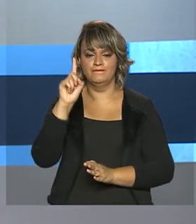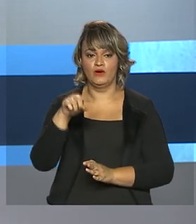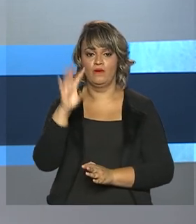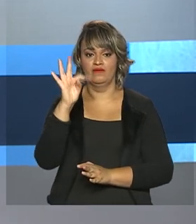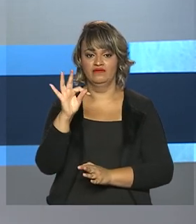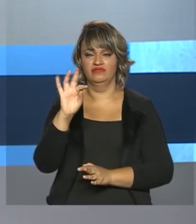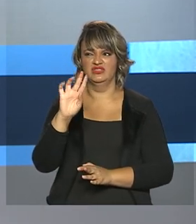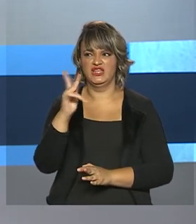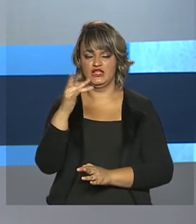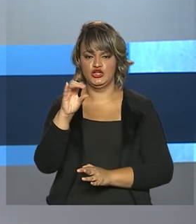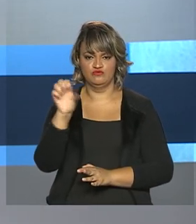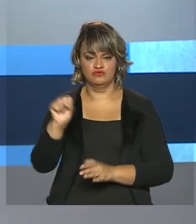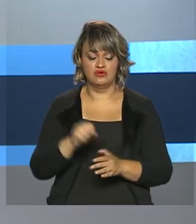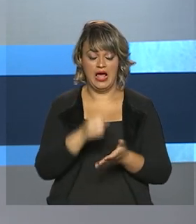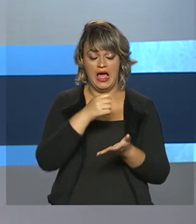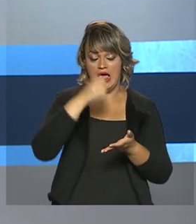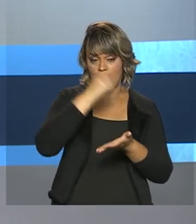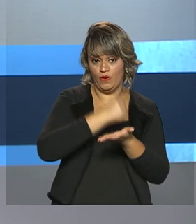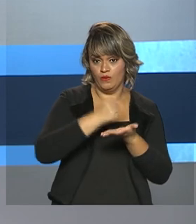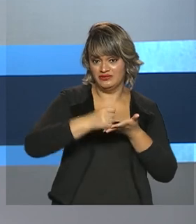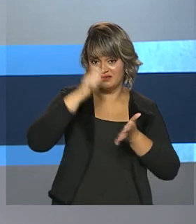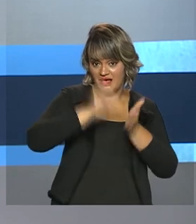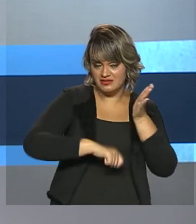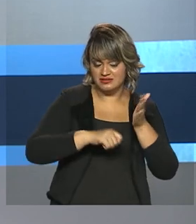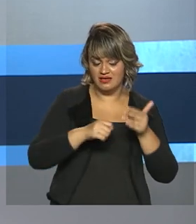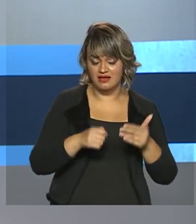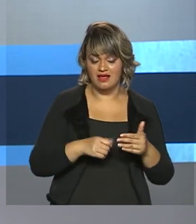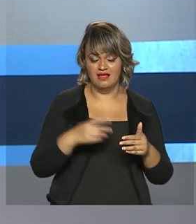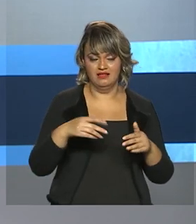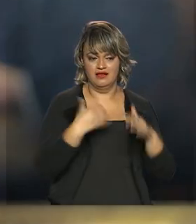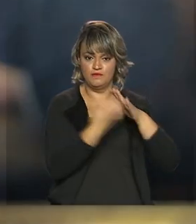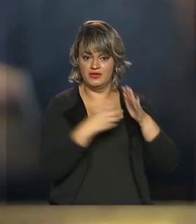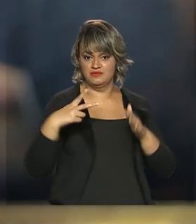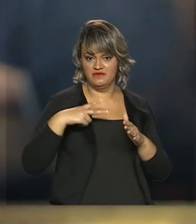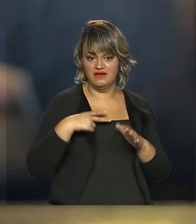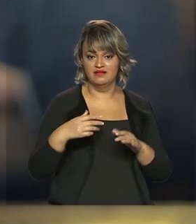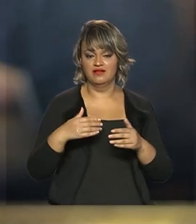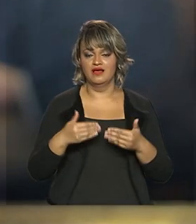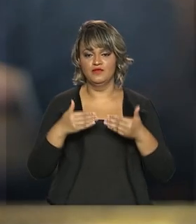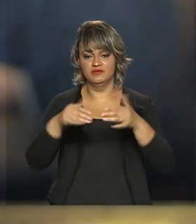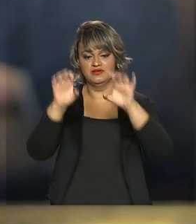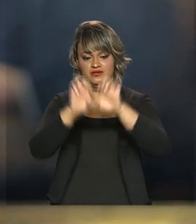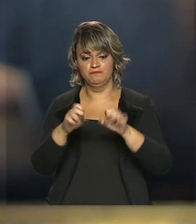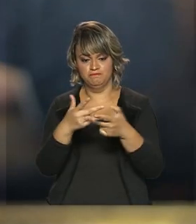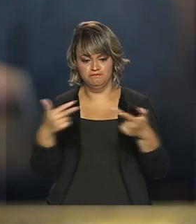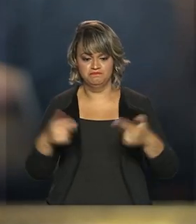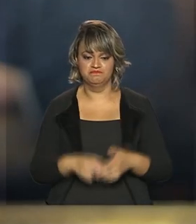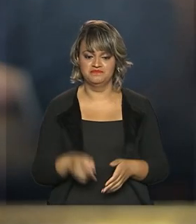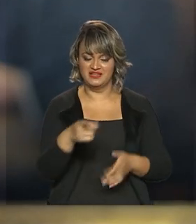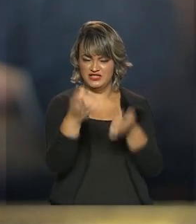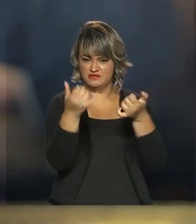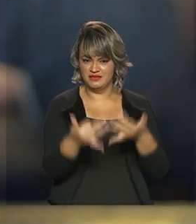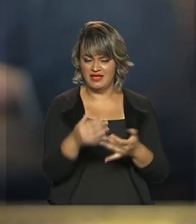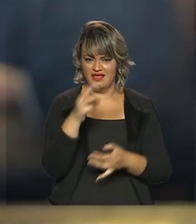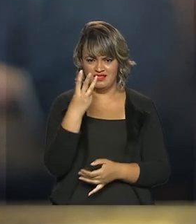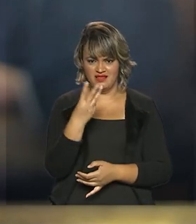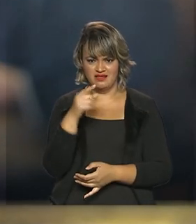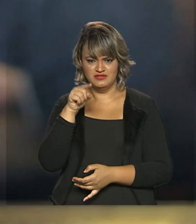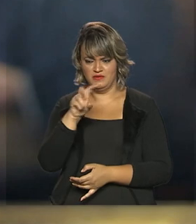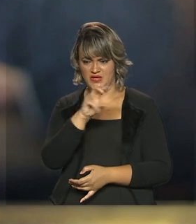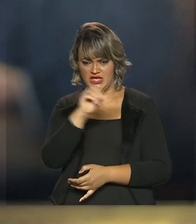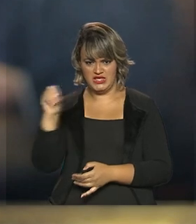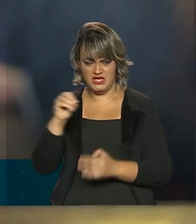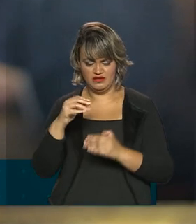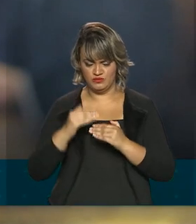foram assinados entre as empresas privadas e o Ministério da Infraestrutura. São os primeiros 3.500 quilômetros de